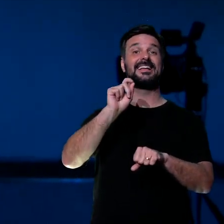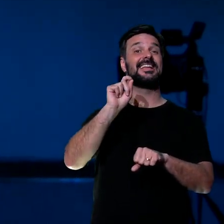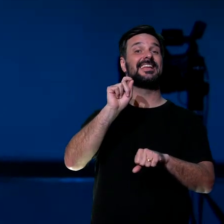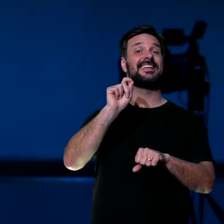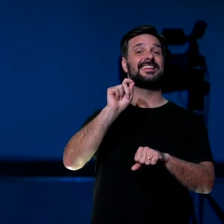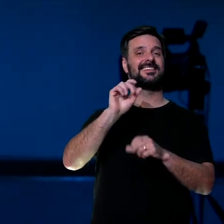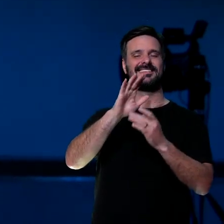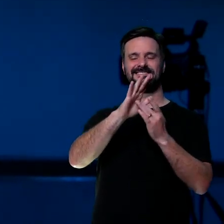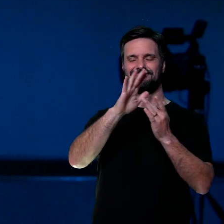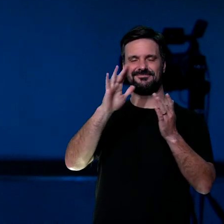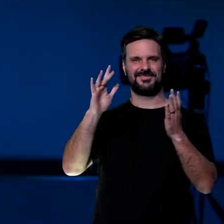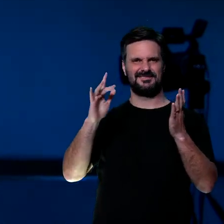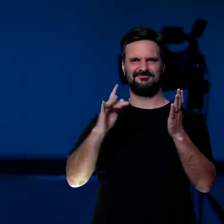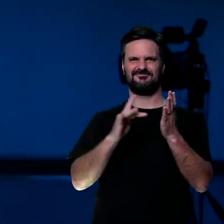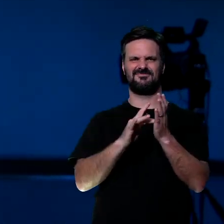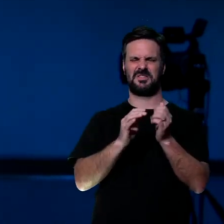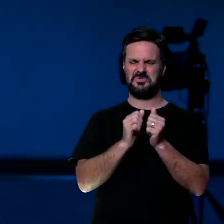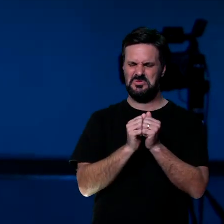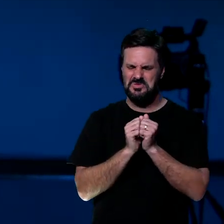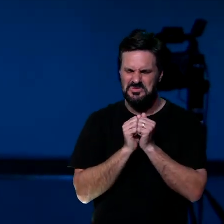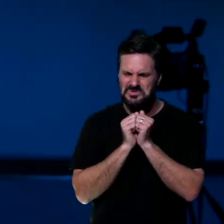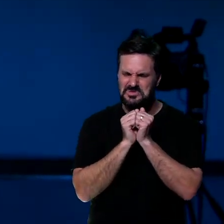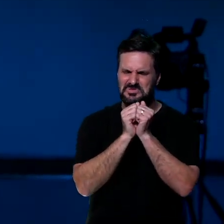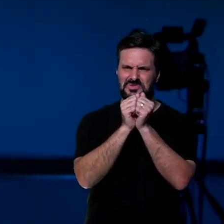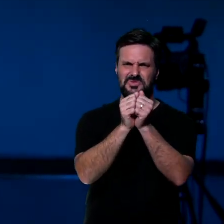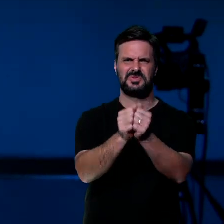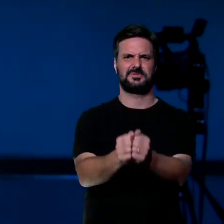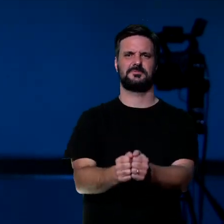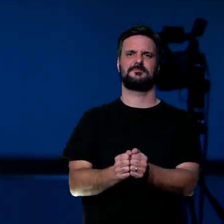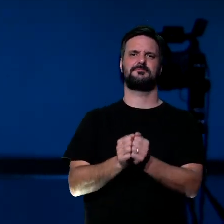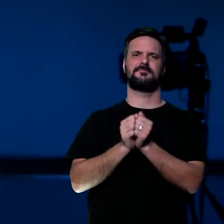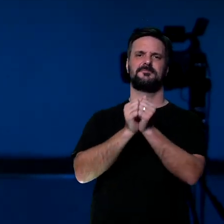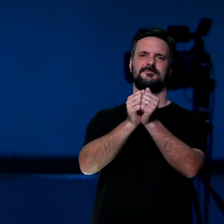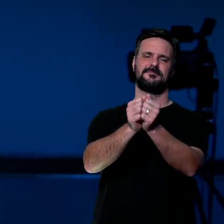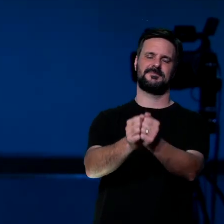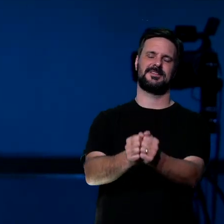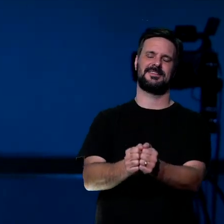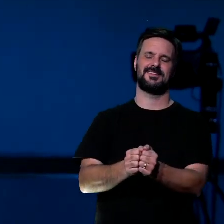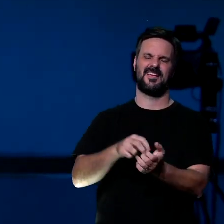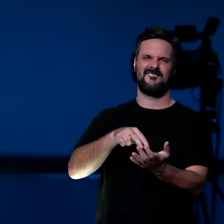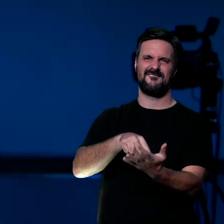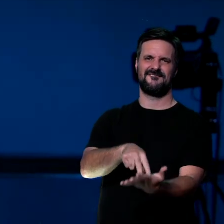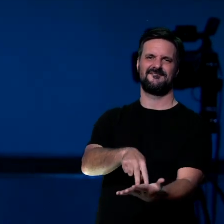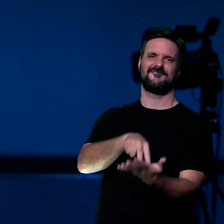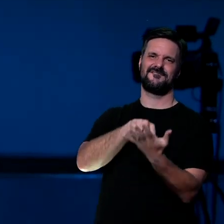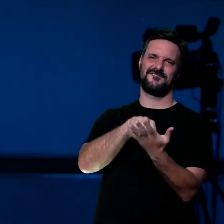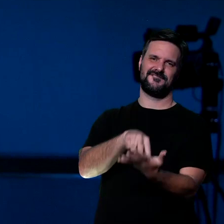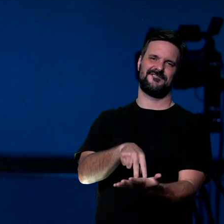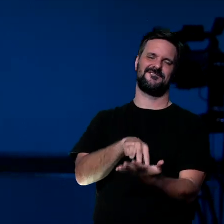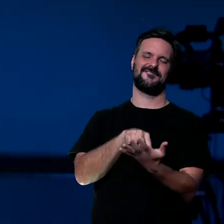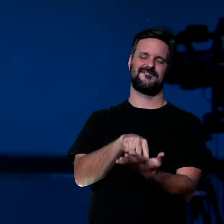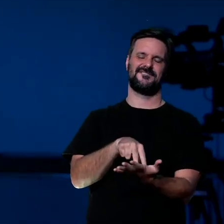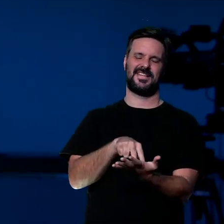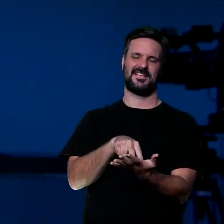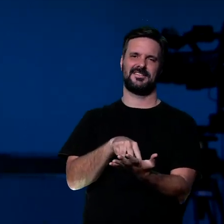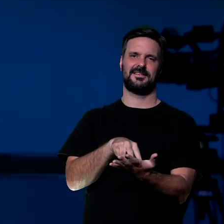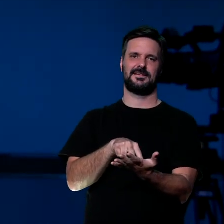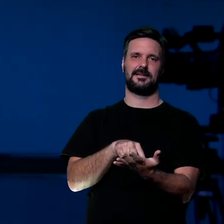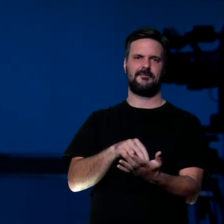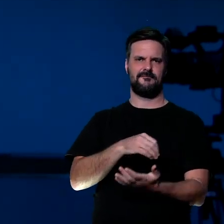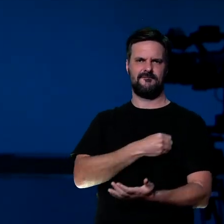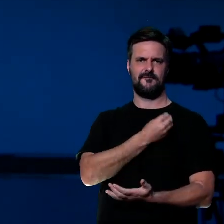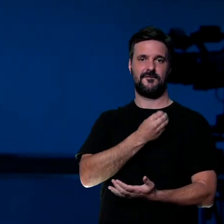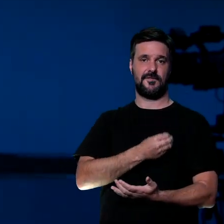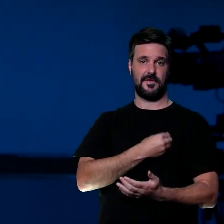porque quando você está nele, permanece nele, você estará firme, porque vem vida dele,